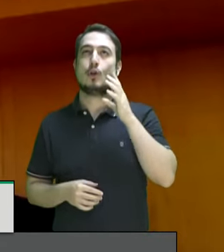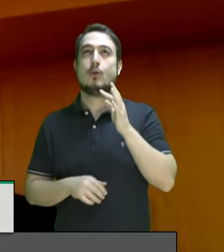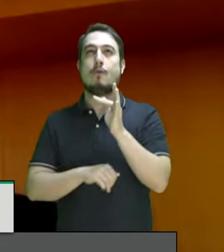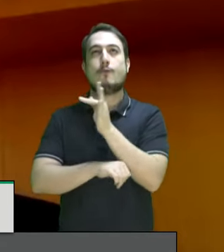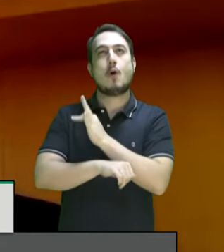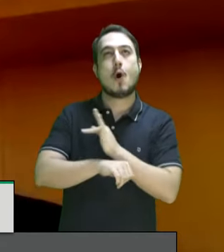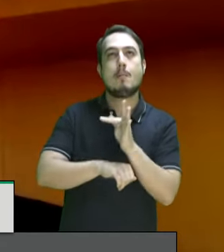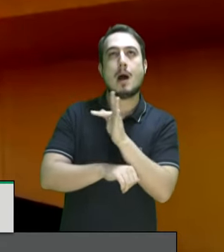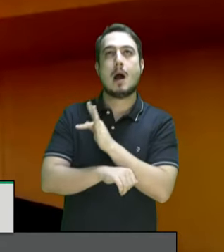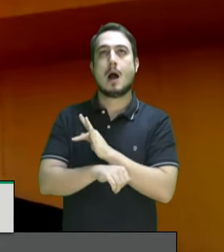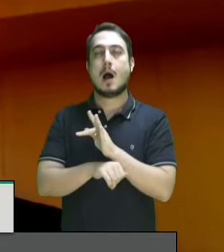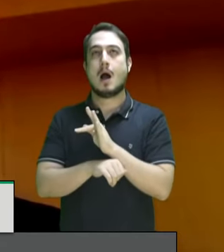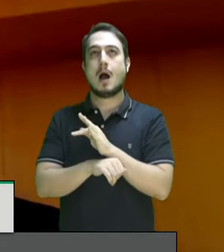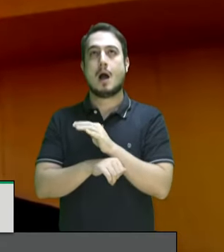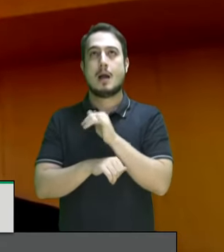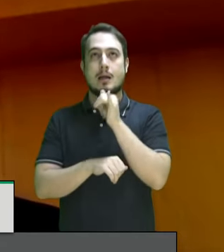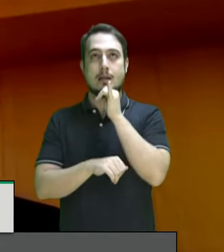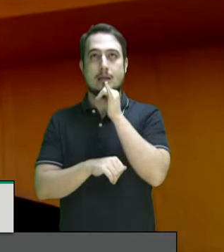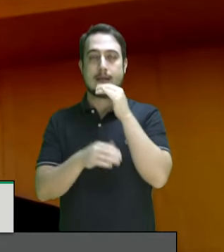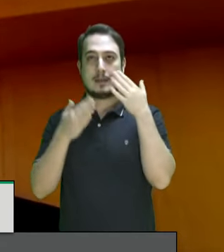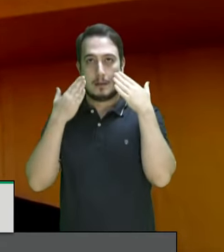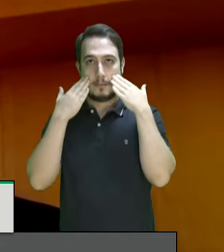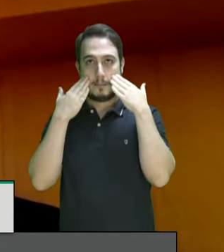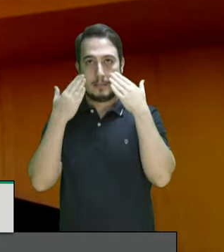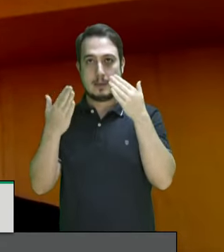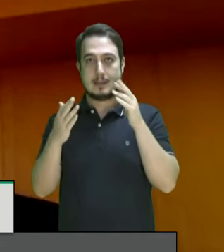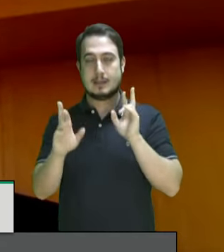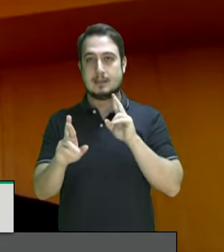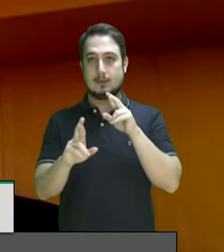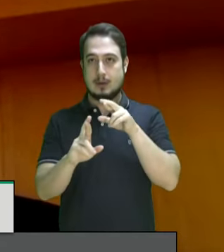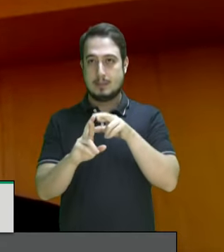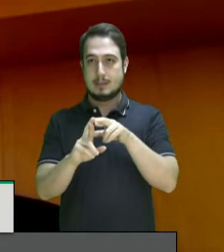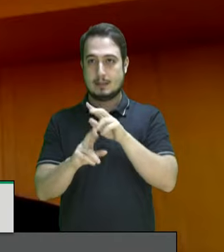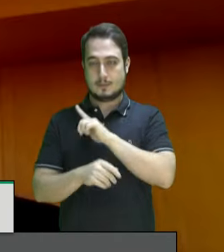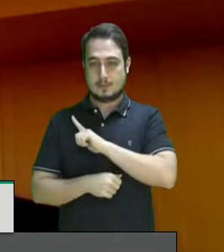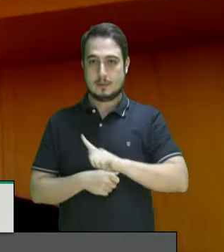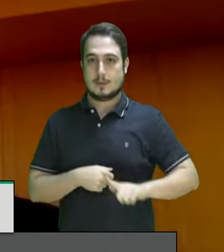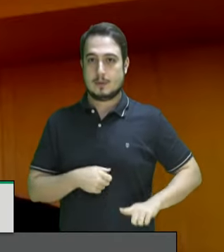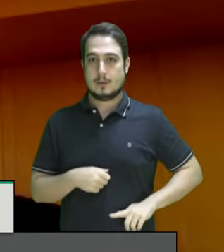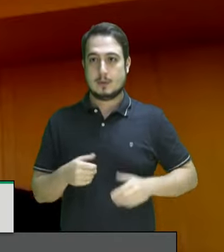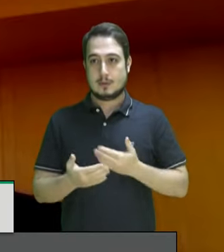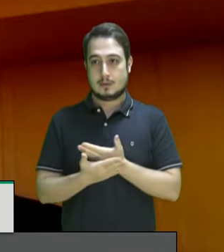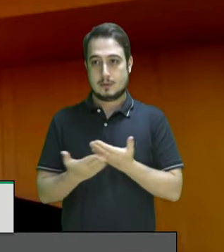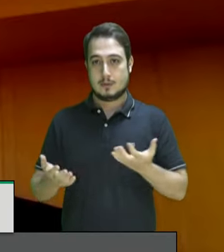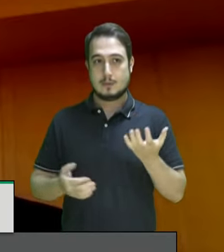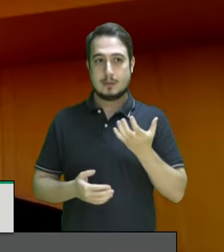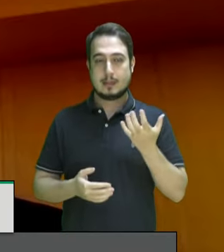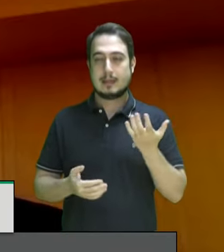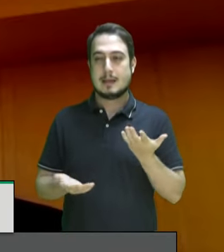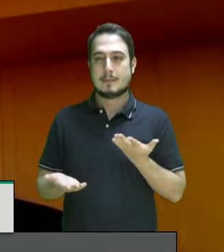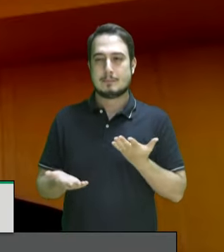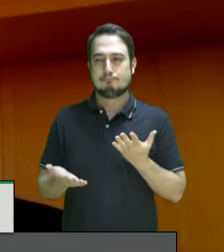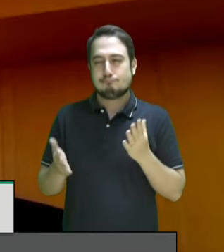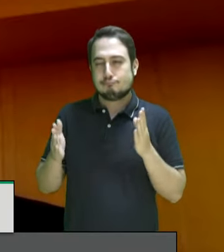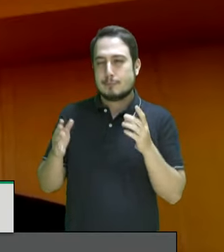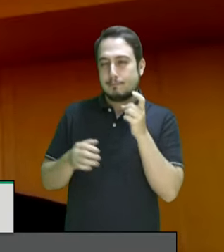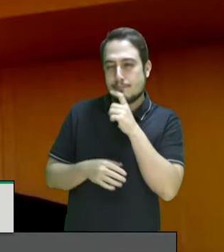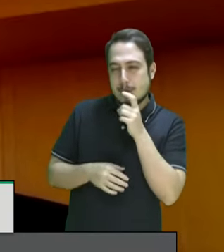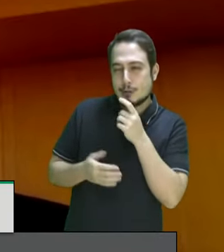como eu vi aqui na apresentação dos representantes do governo nós com isso queremos tapar o sol com a peneira